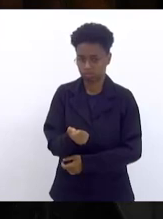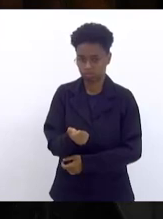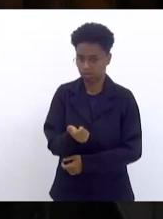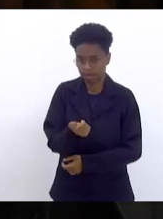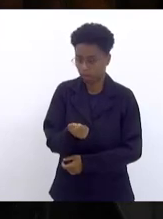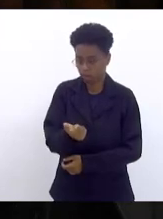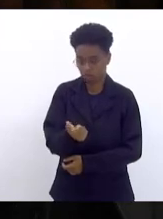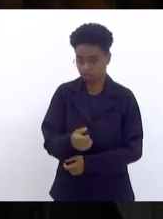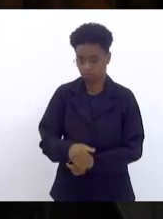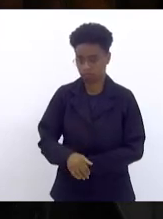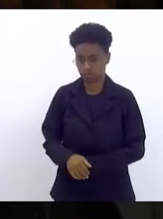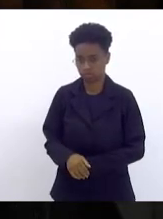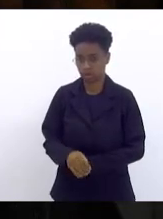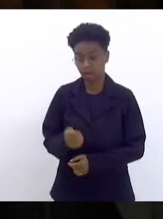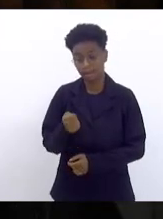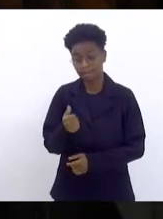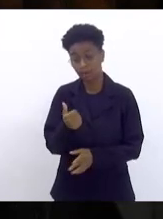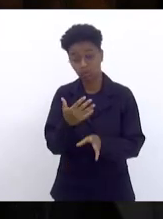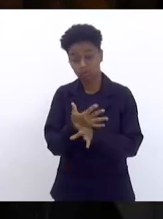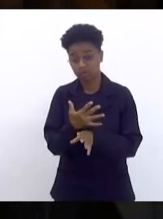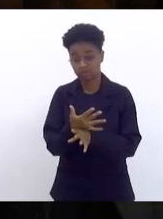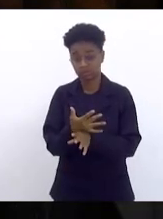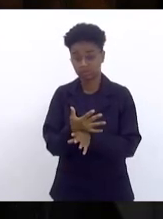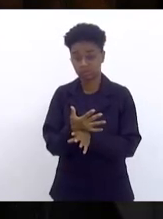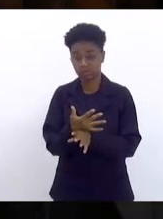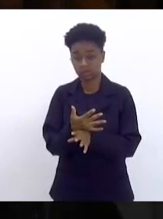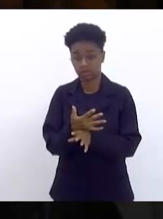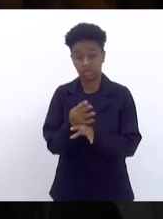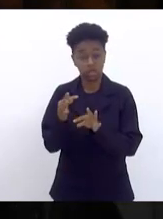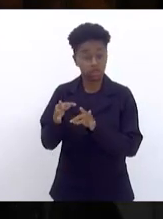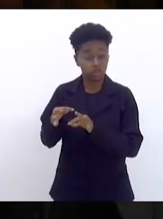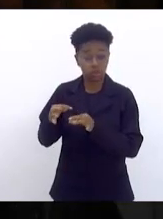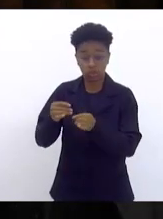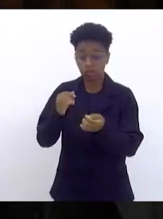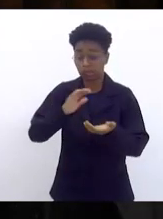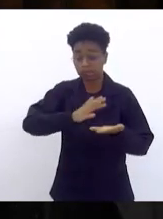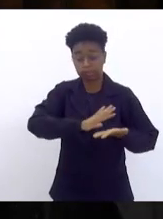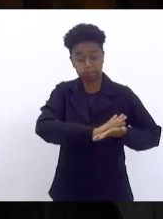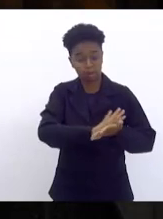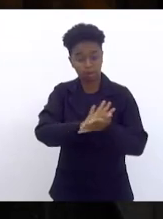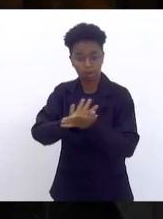os municípios estão depauperados.